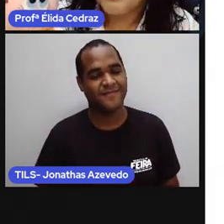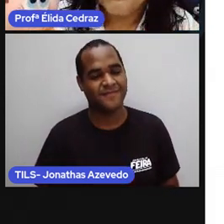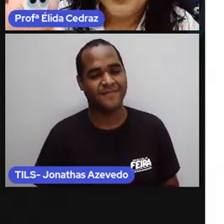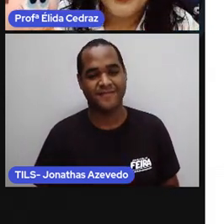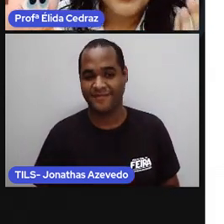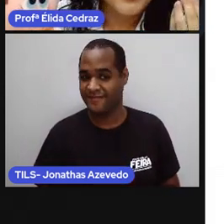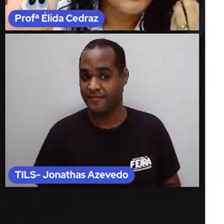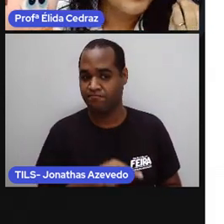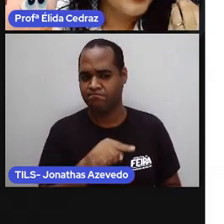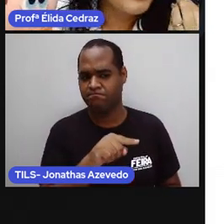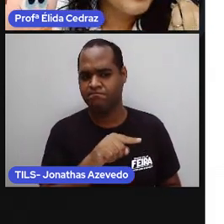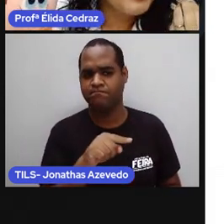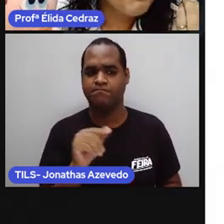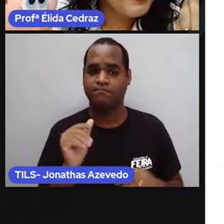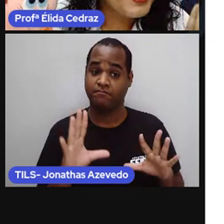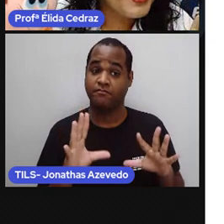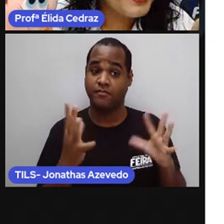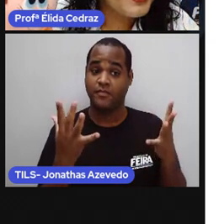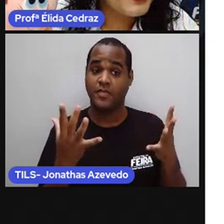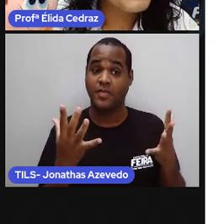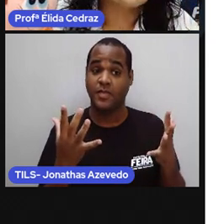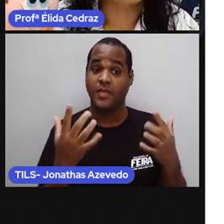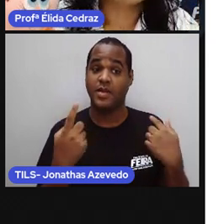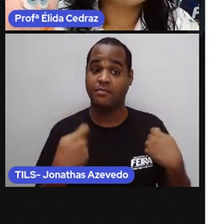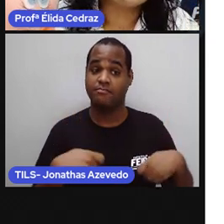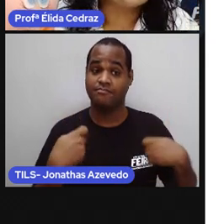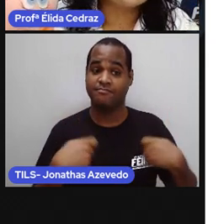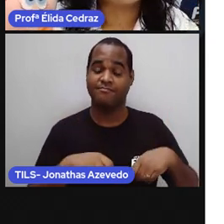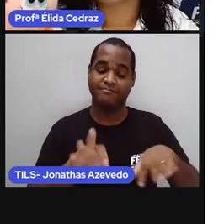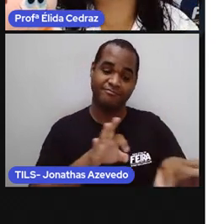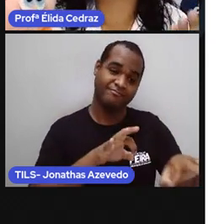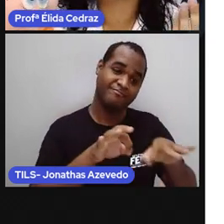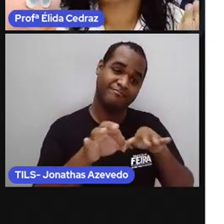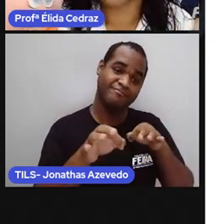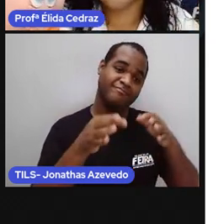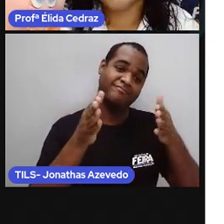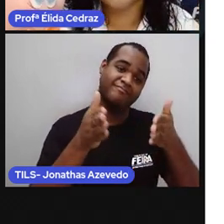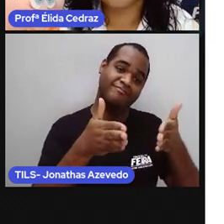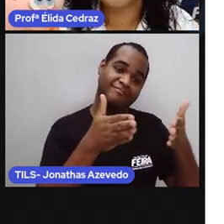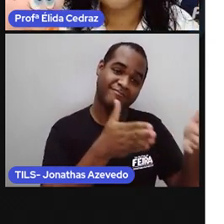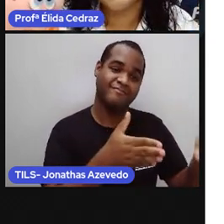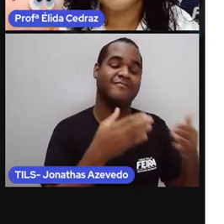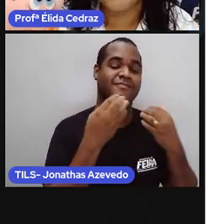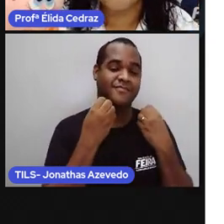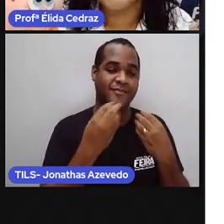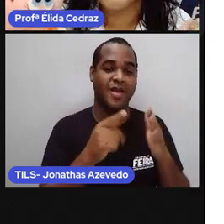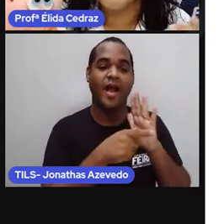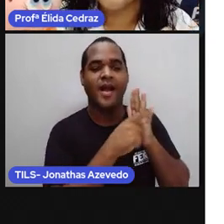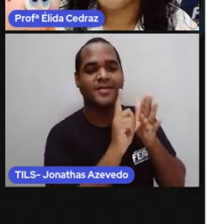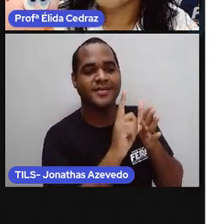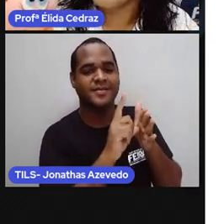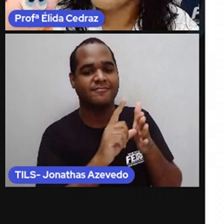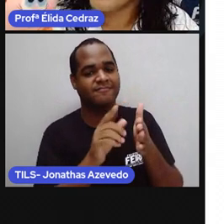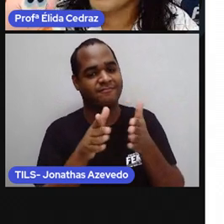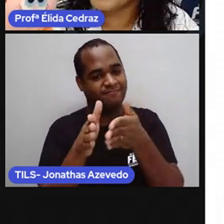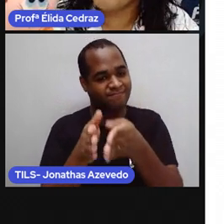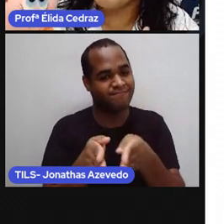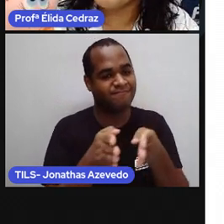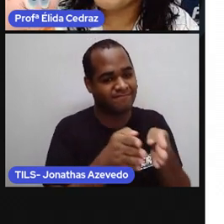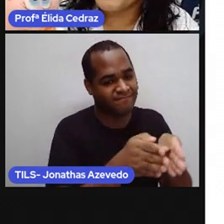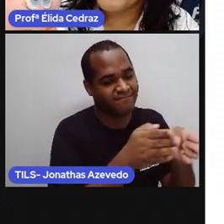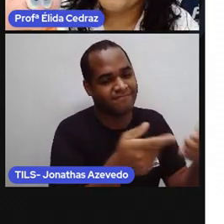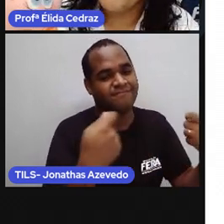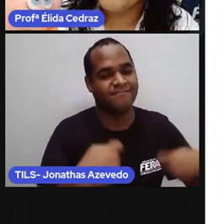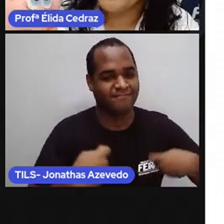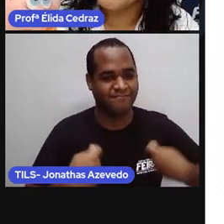para ter festa, a gente precisa se organizar, como nós fizemos anteriormente. E a gente